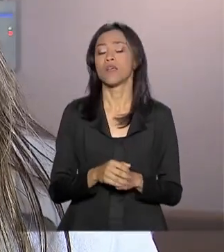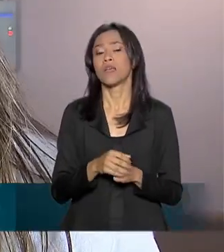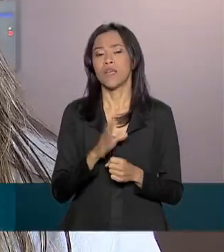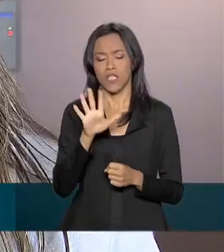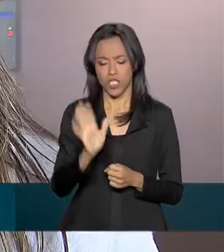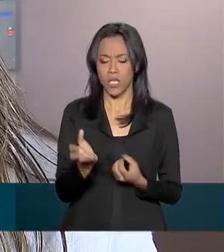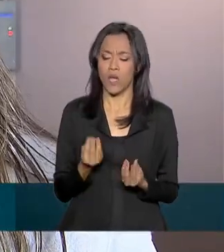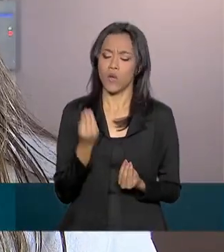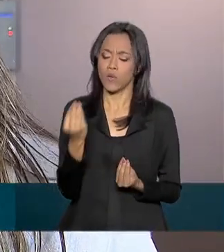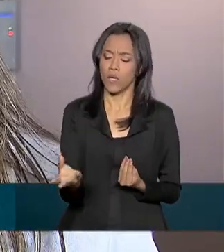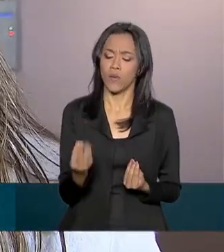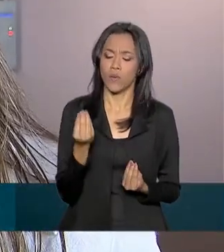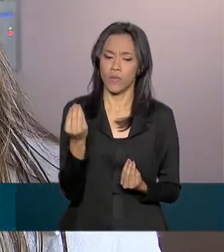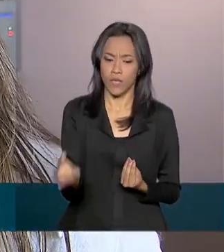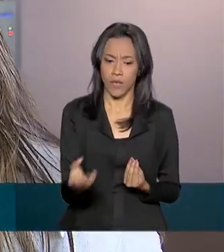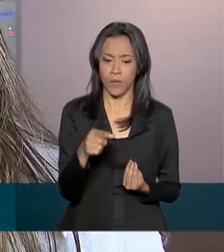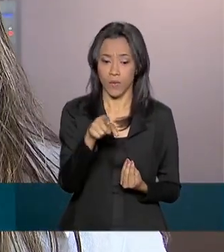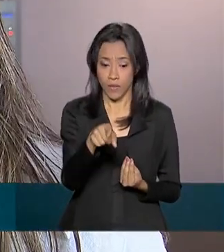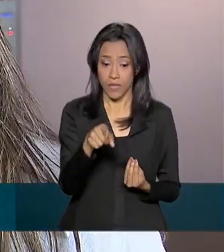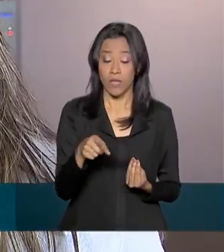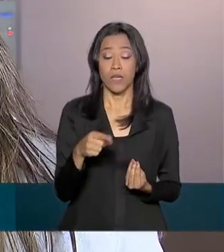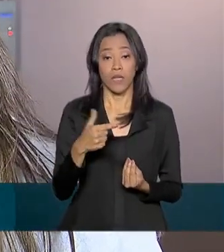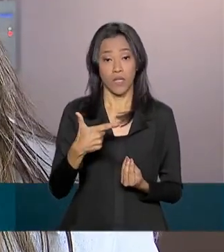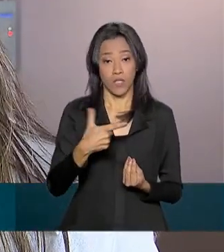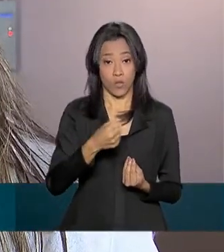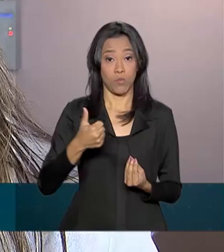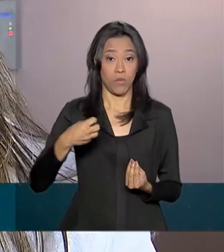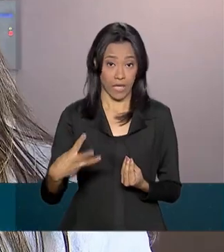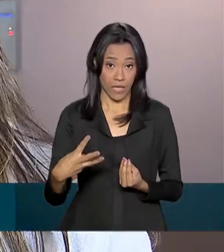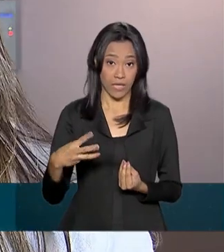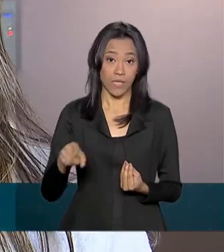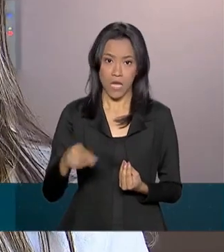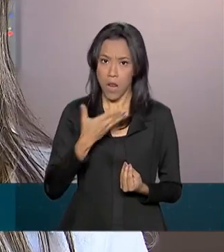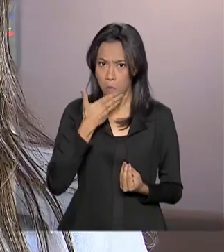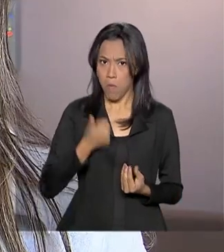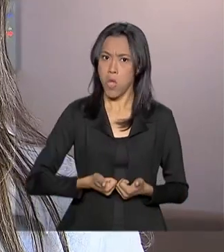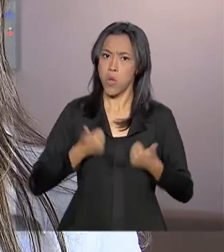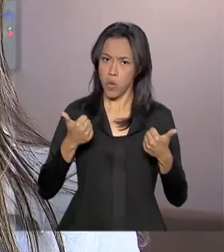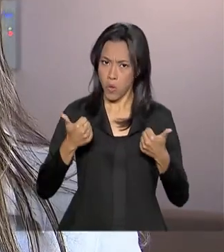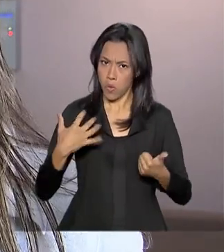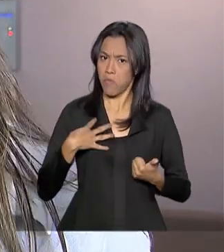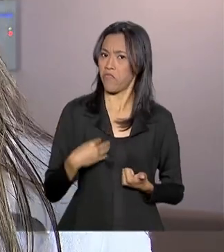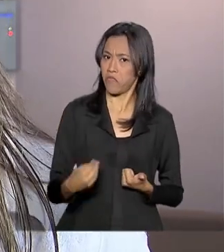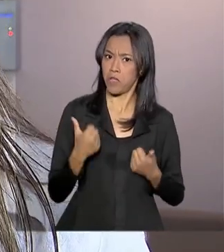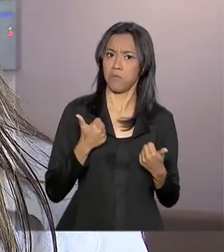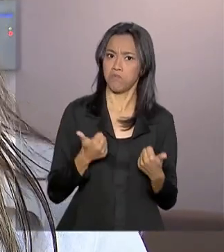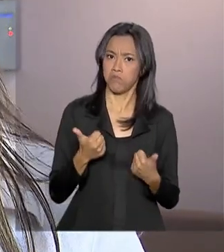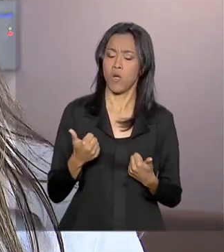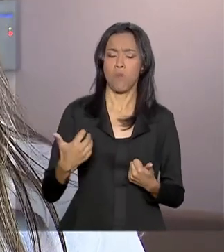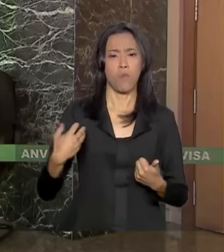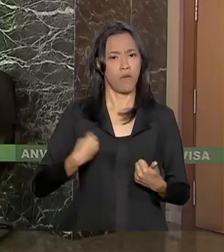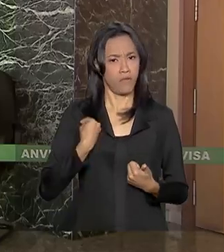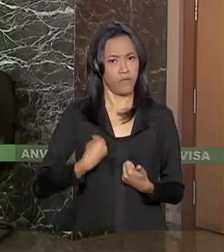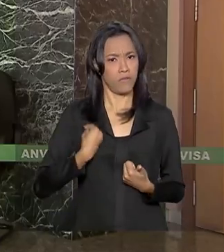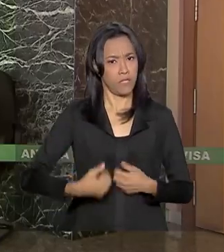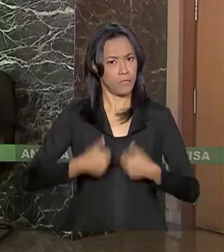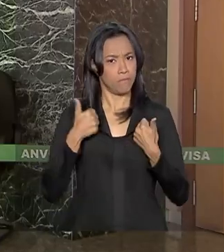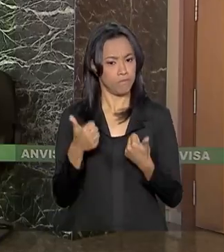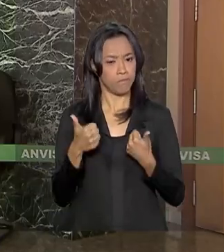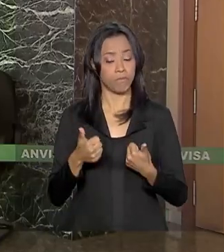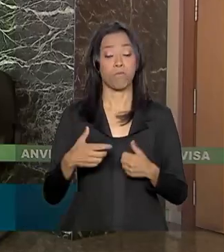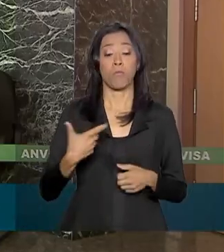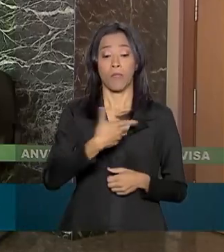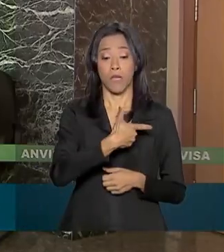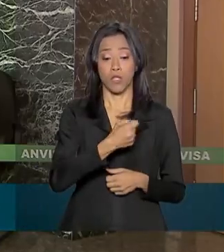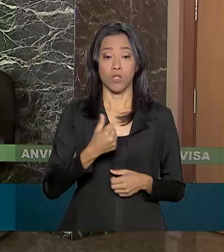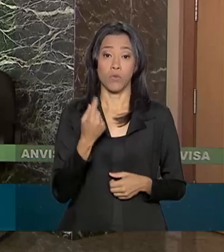dar para ela o cannabidiol em 2013 e ela apresentou uma melhora muito grande. Então, assim, garantiu a ela uma qualidade de vida. Em 2015,